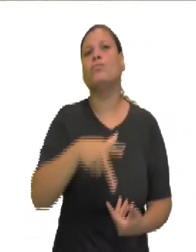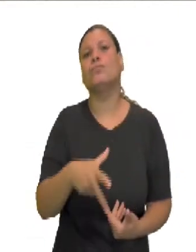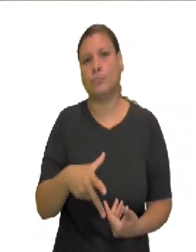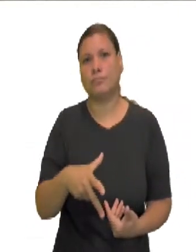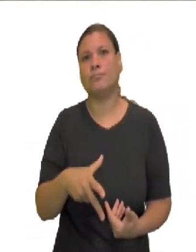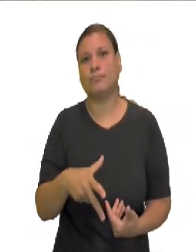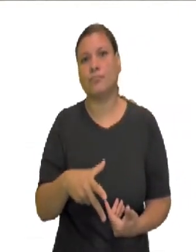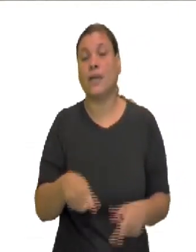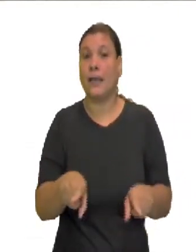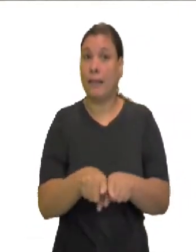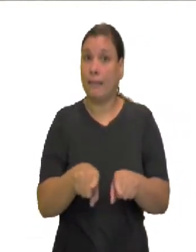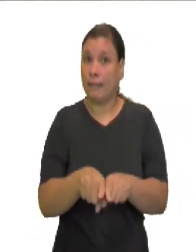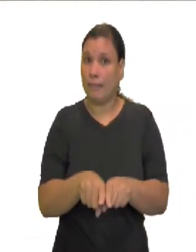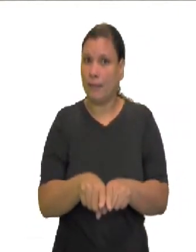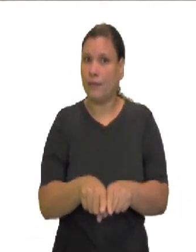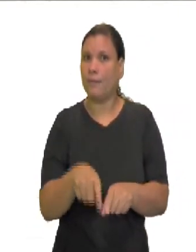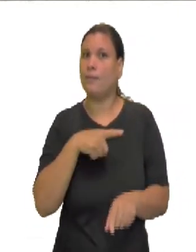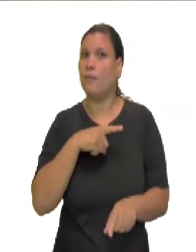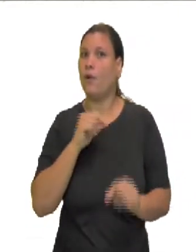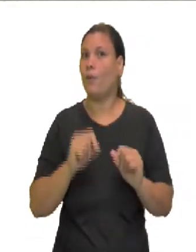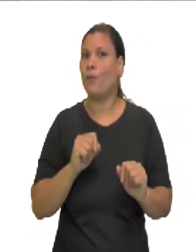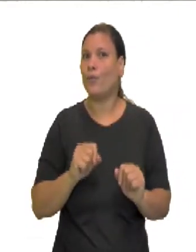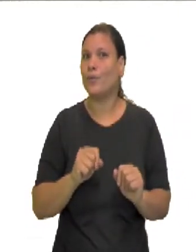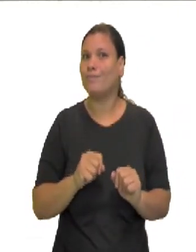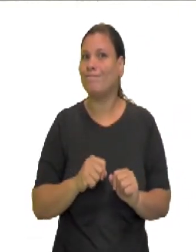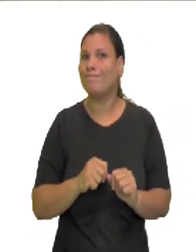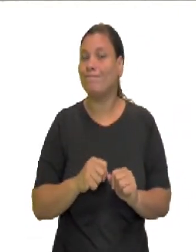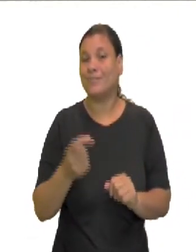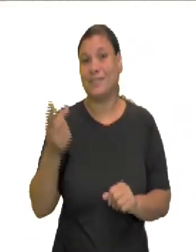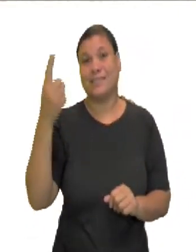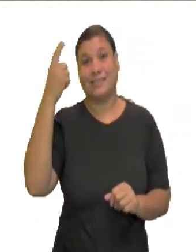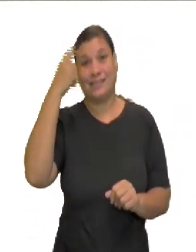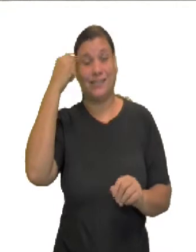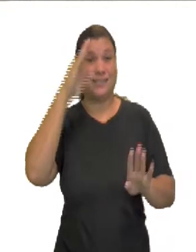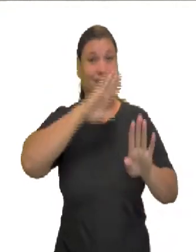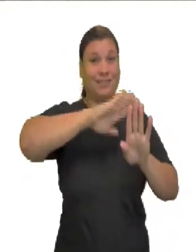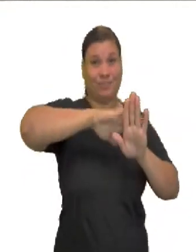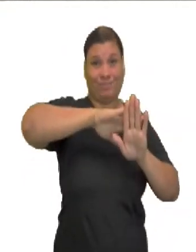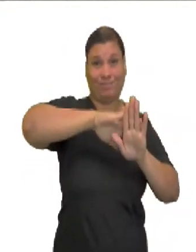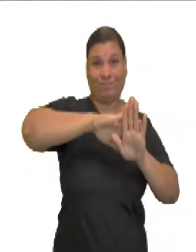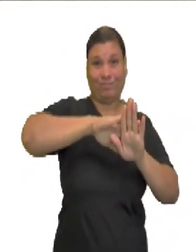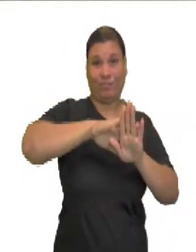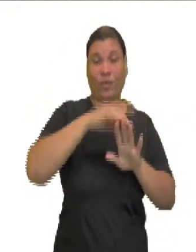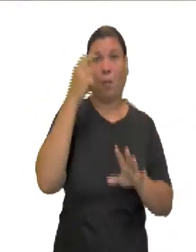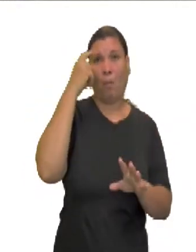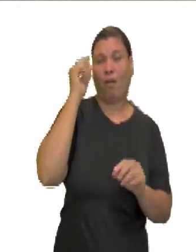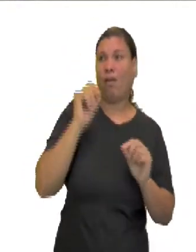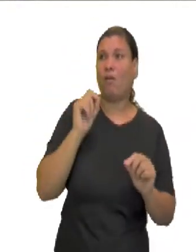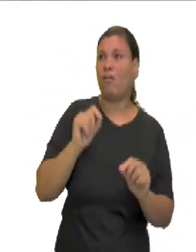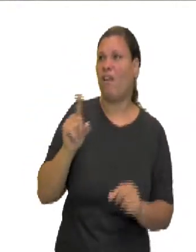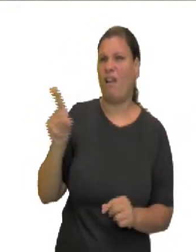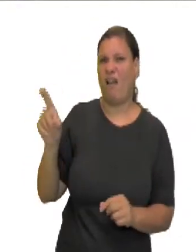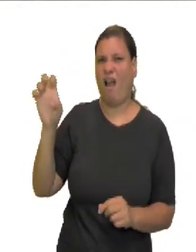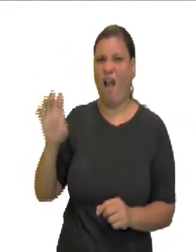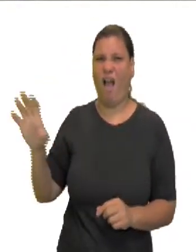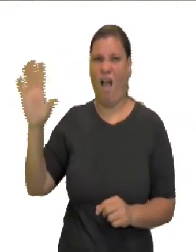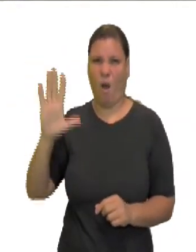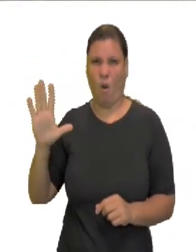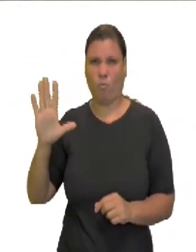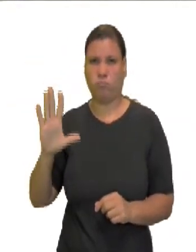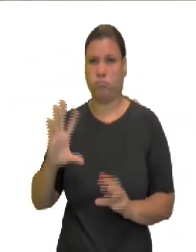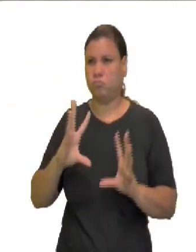de que tudo que vem da Europa é melhor. Seja a literatura, a música, a dança,